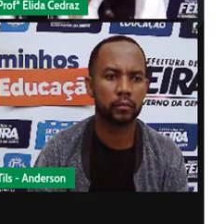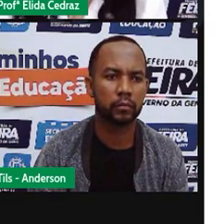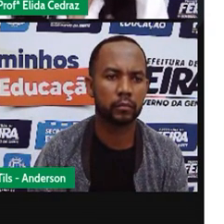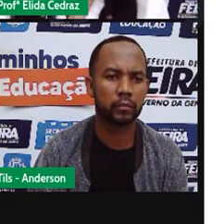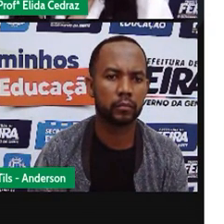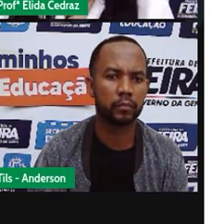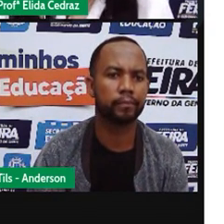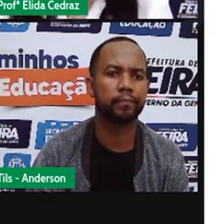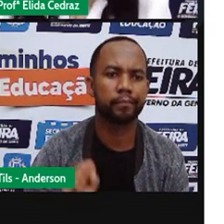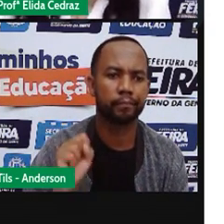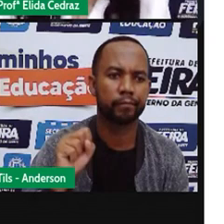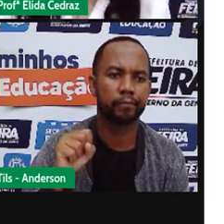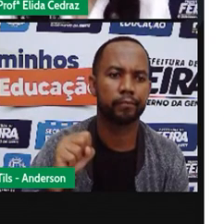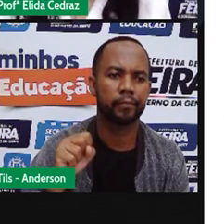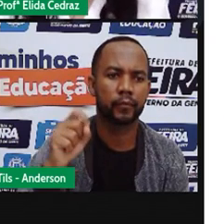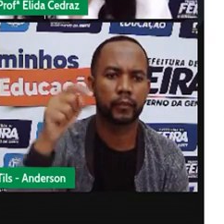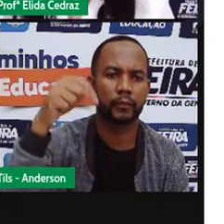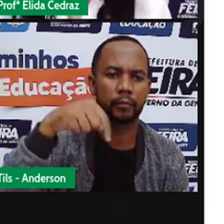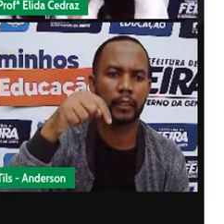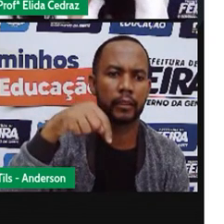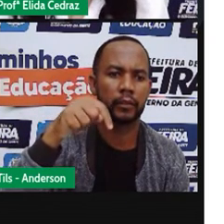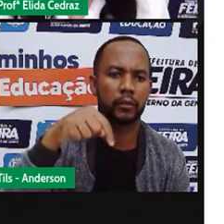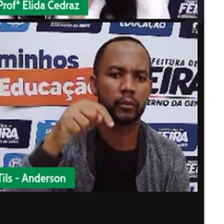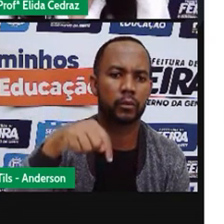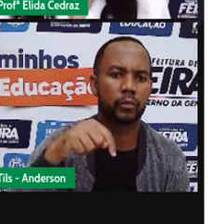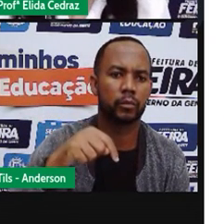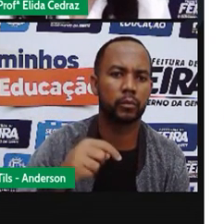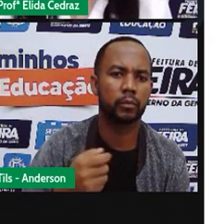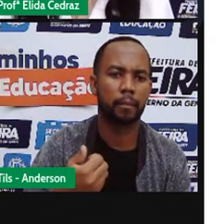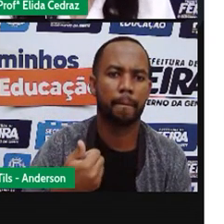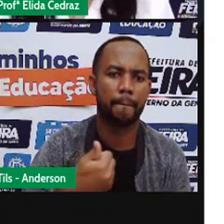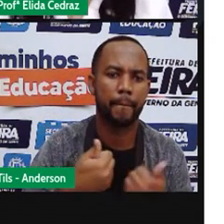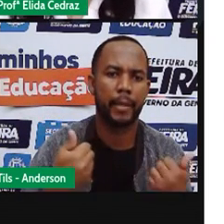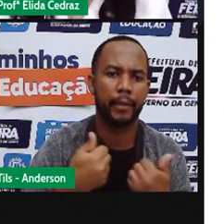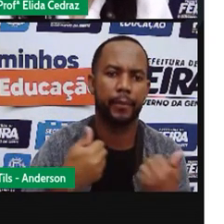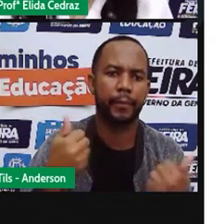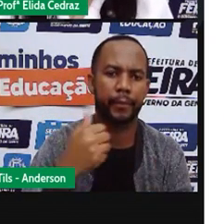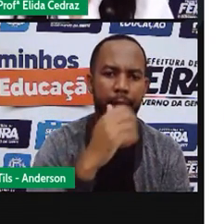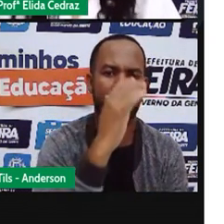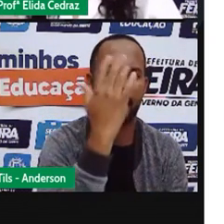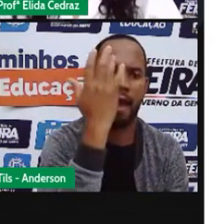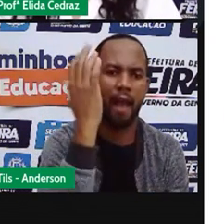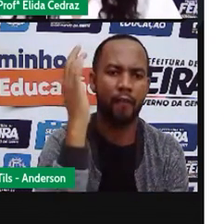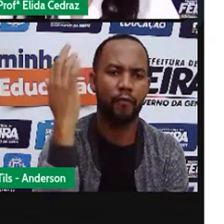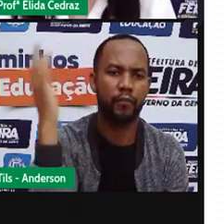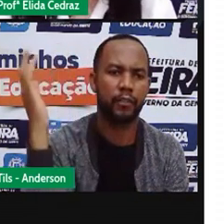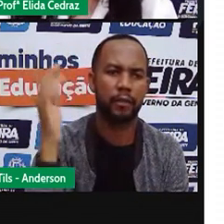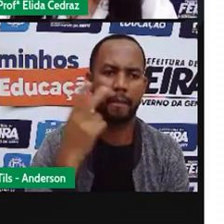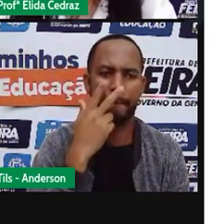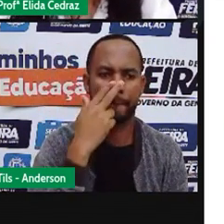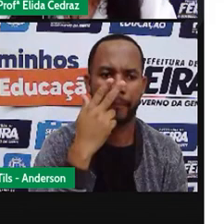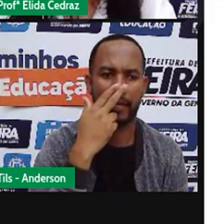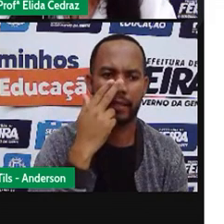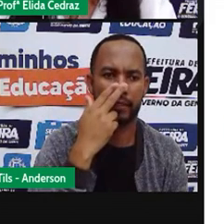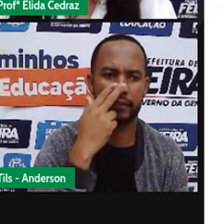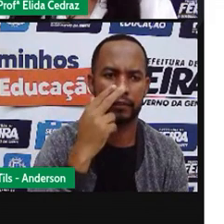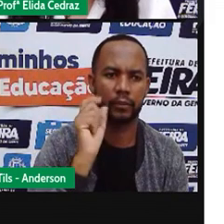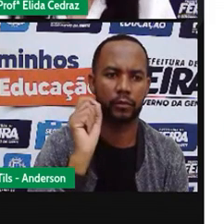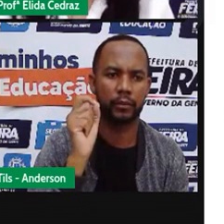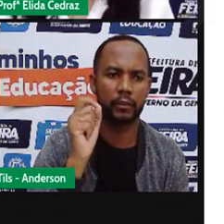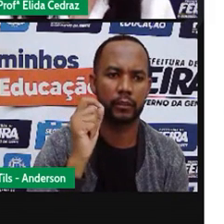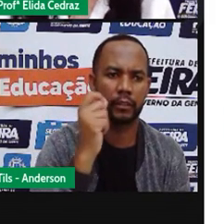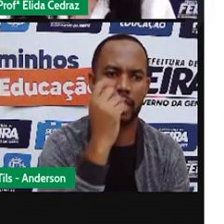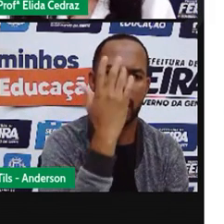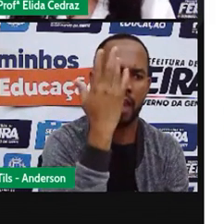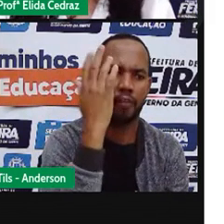Isso, embaixo, bem próximo da árvore. Parece que a árvore subiu na sua própria sombra.